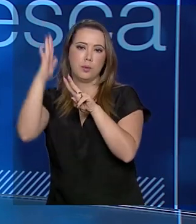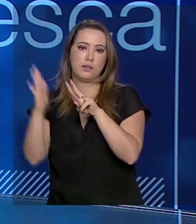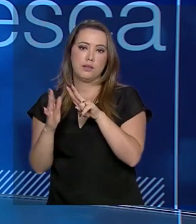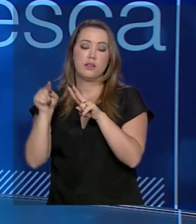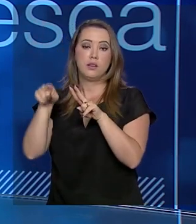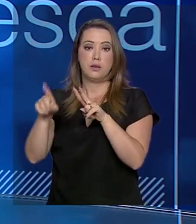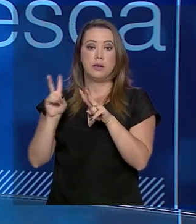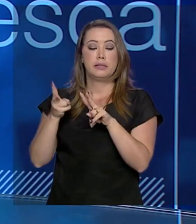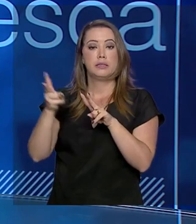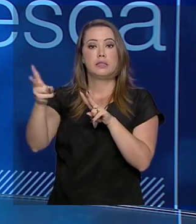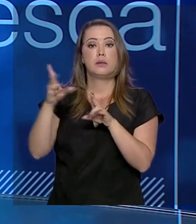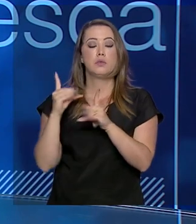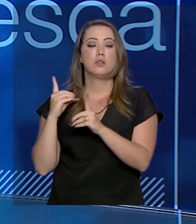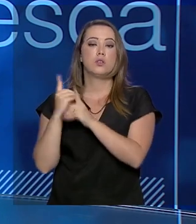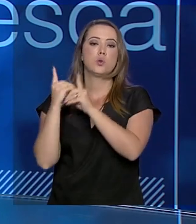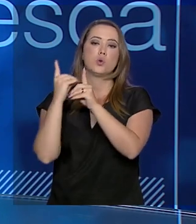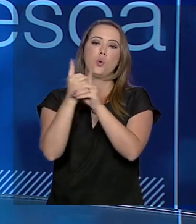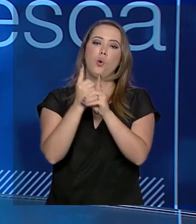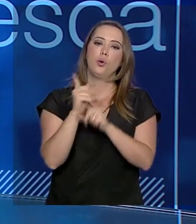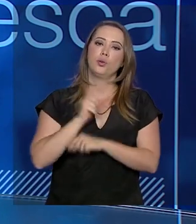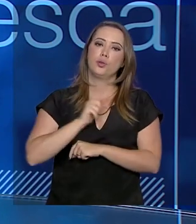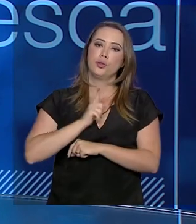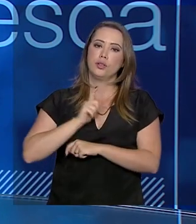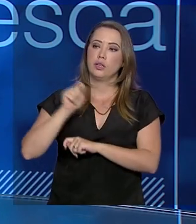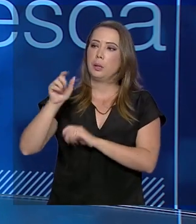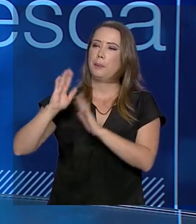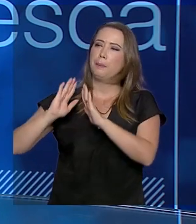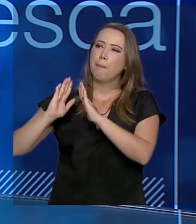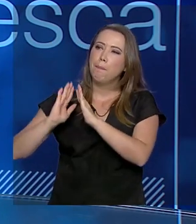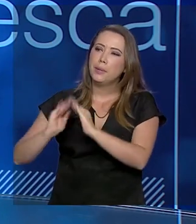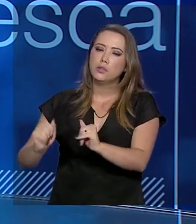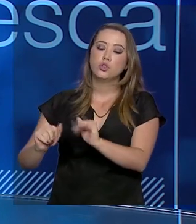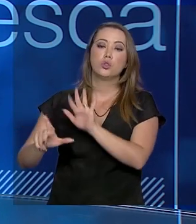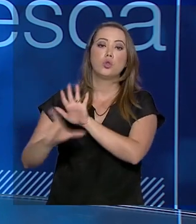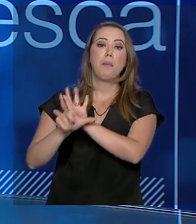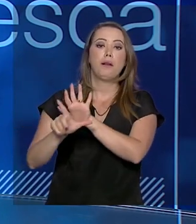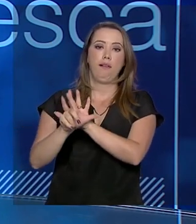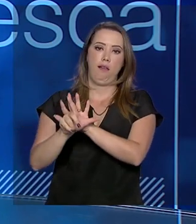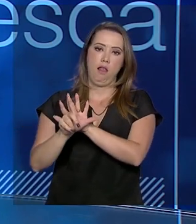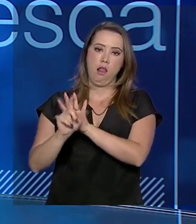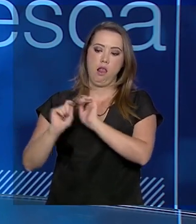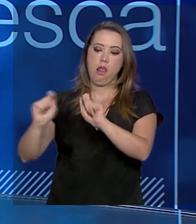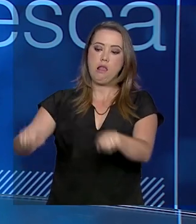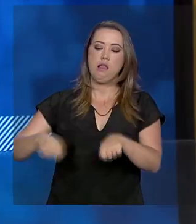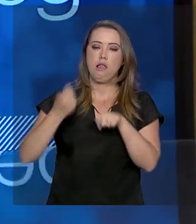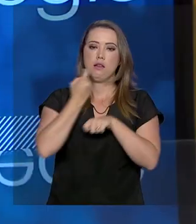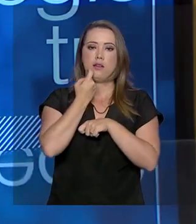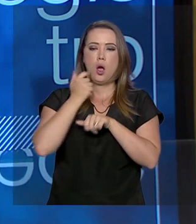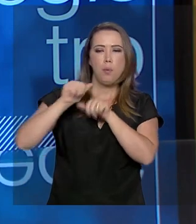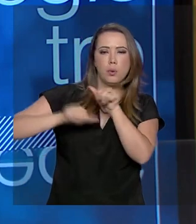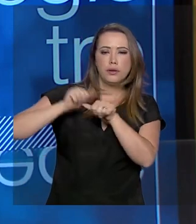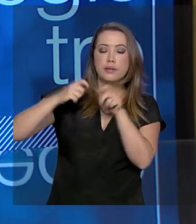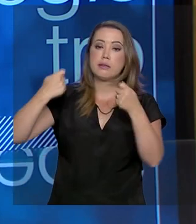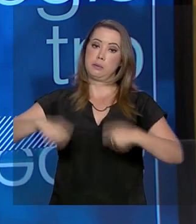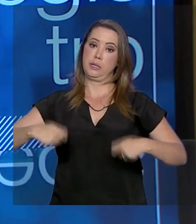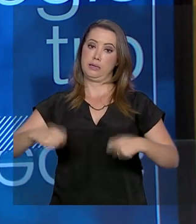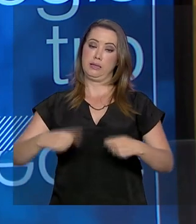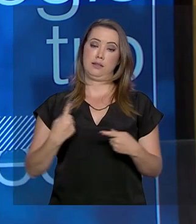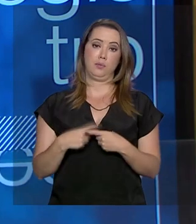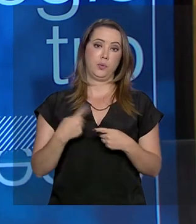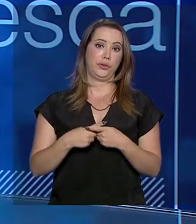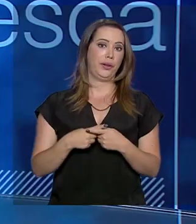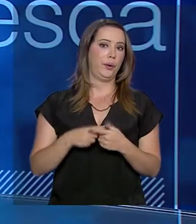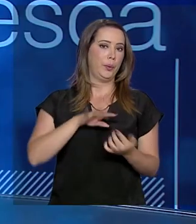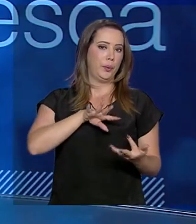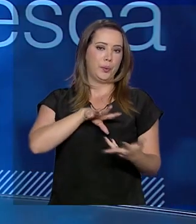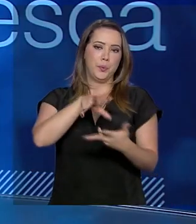nesses encontros, existem muitas demandas sobre a lei da pesca, algumas alterações que são necessárias, até porque o